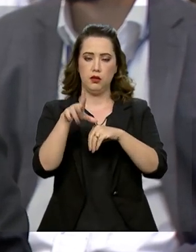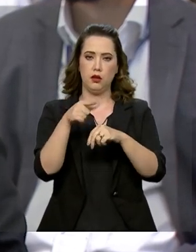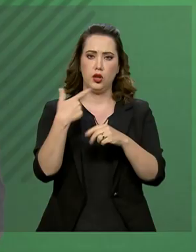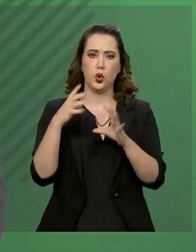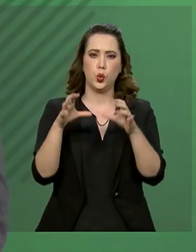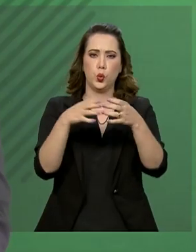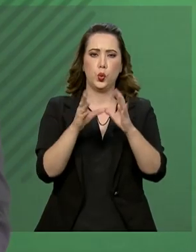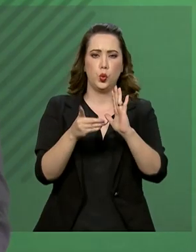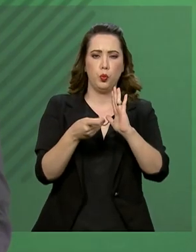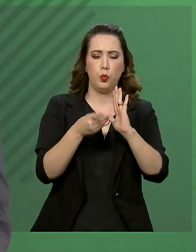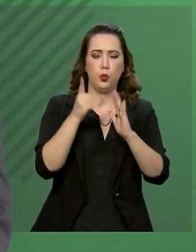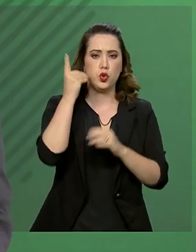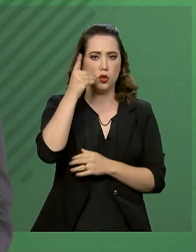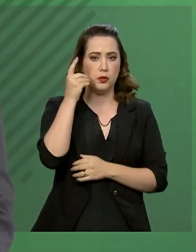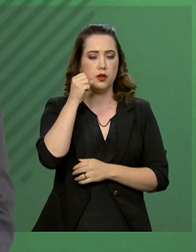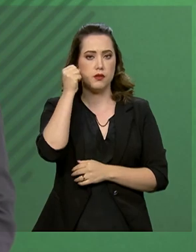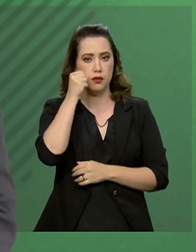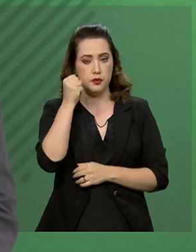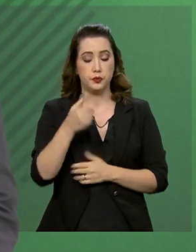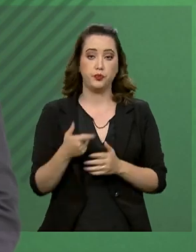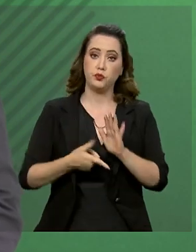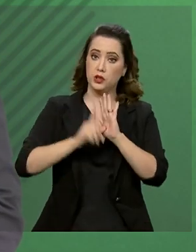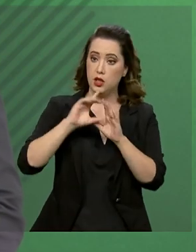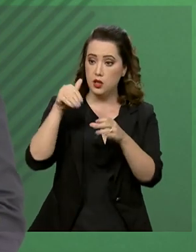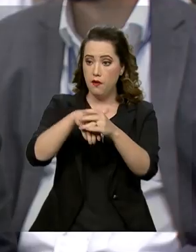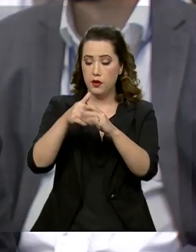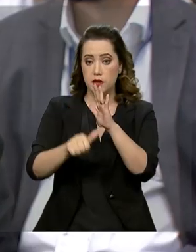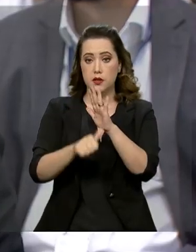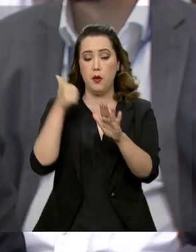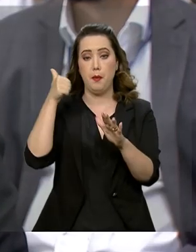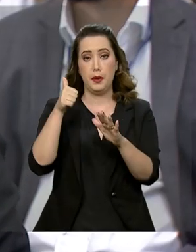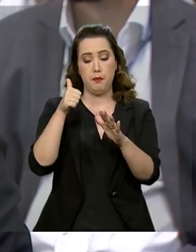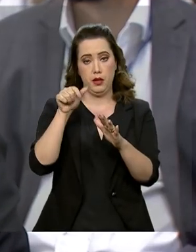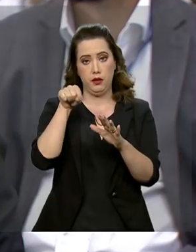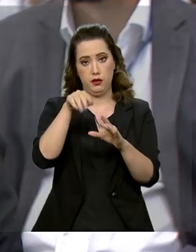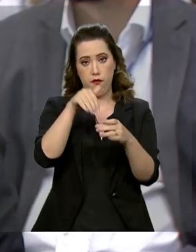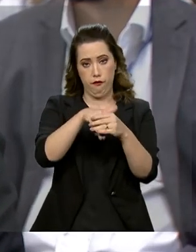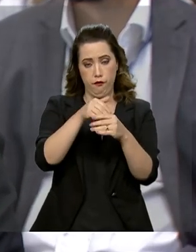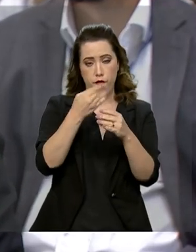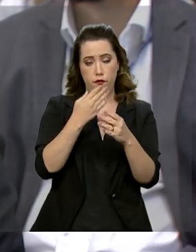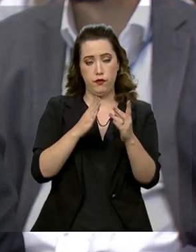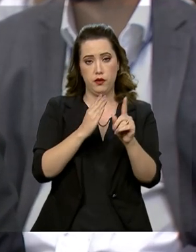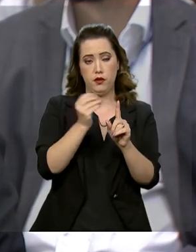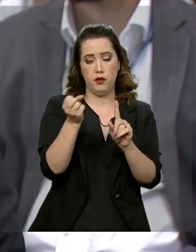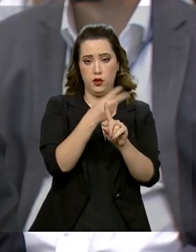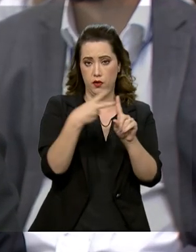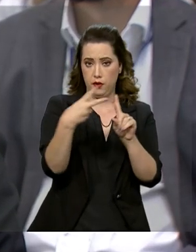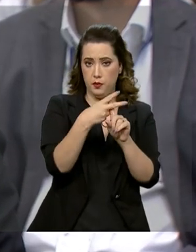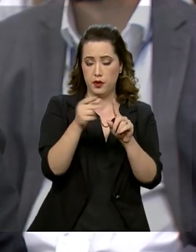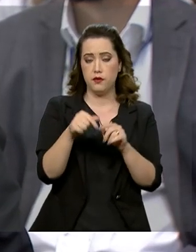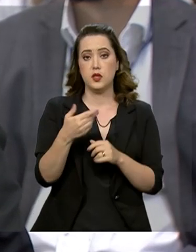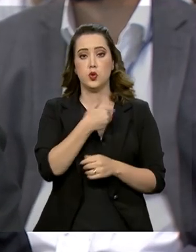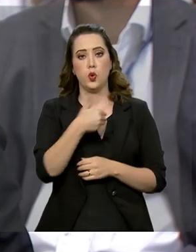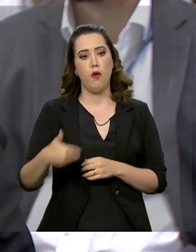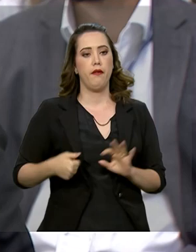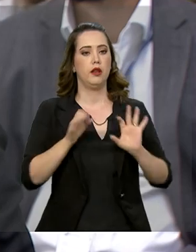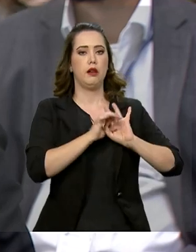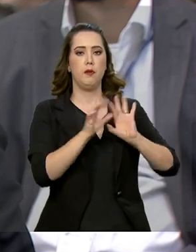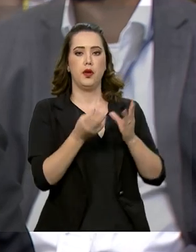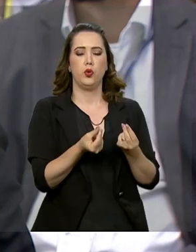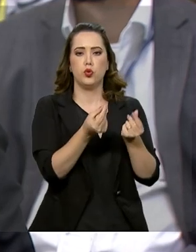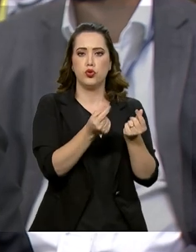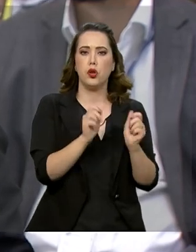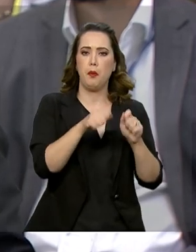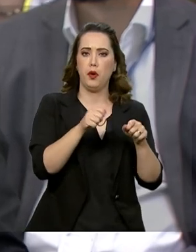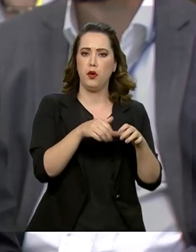primeiro turno na Câmara dos Deputados, o governo acelerou o ritmo de liberação dessas emendas. Queria saber se na votação em segundo turno na